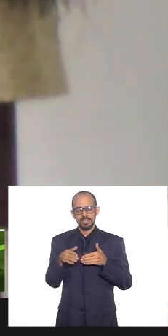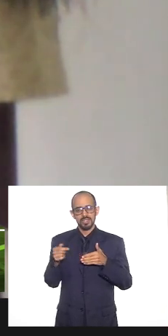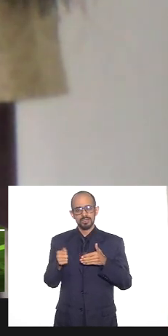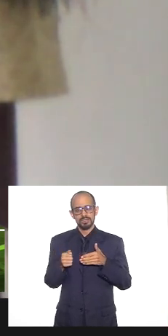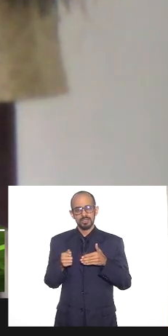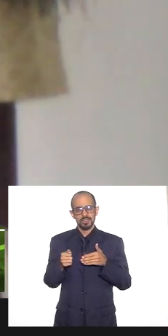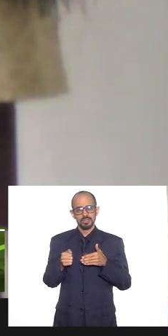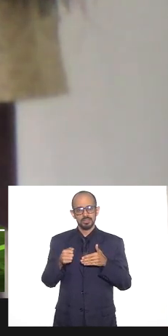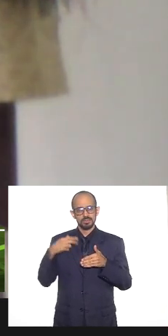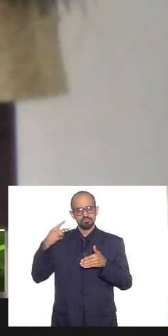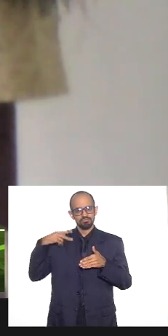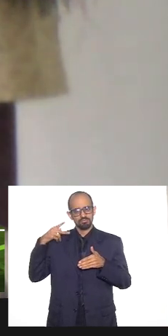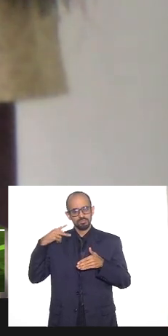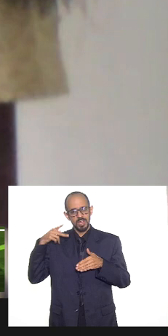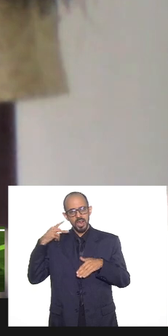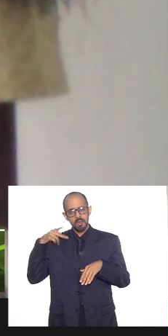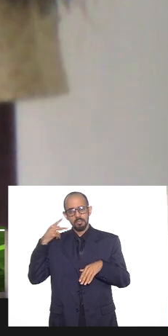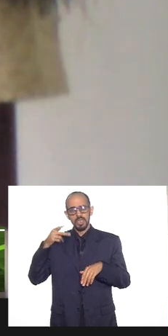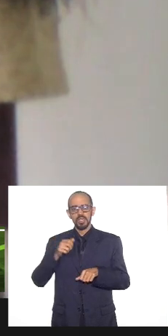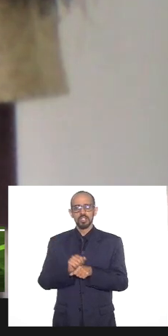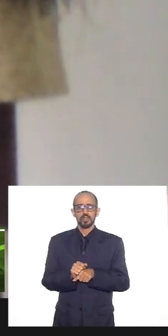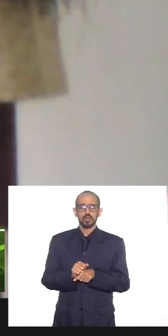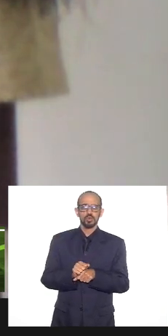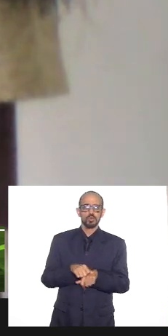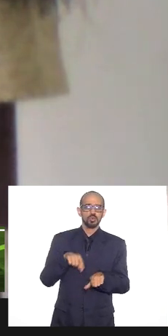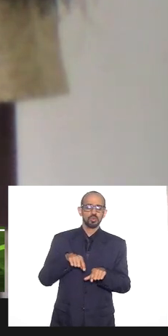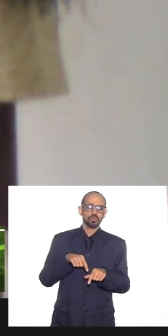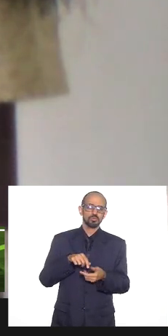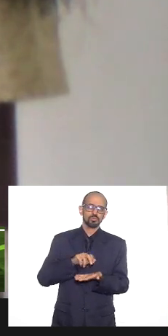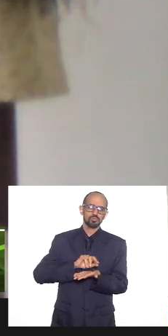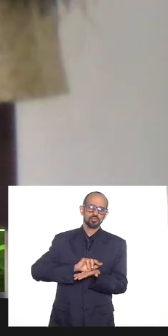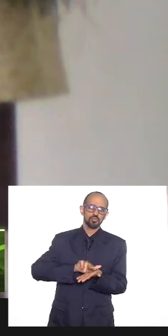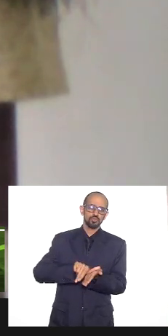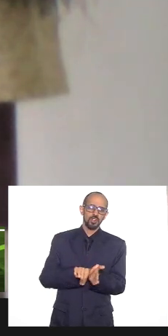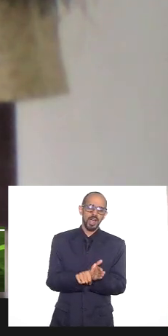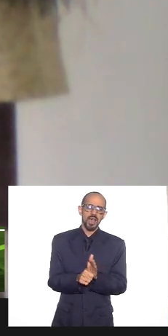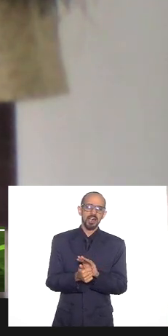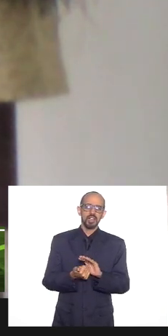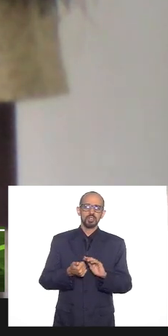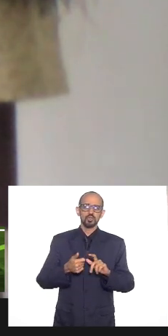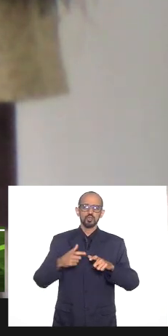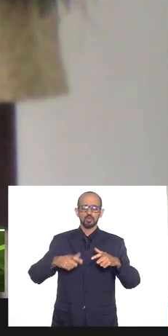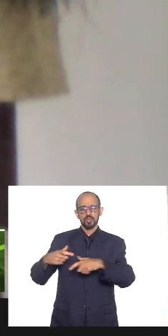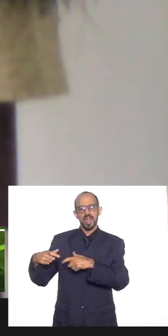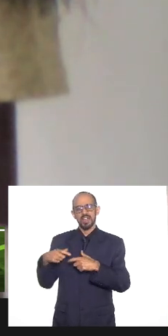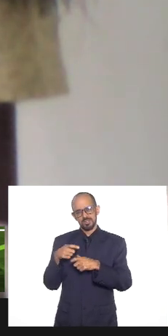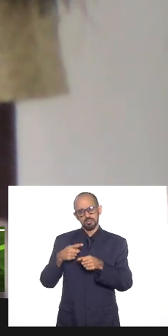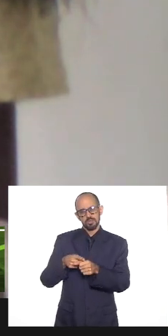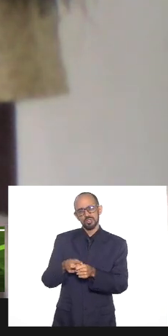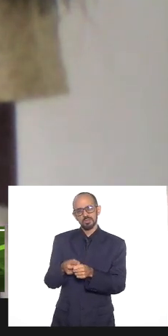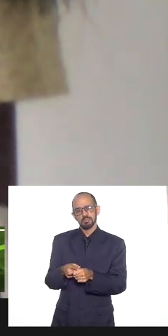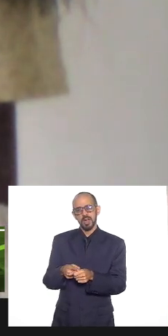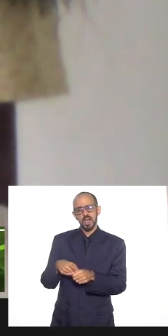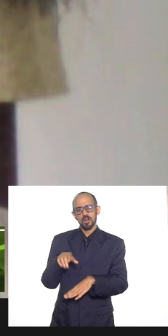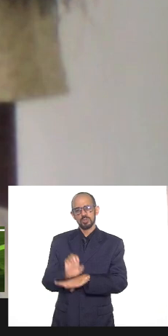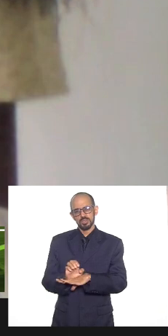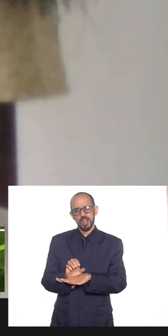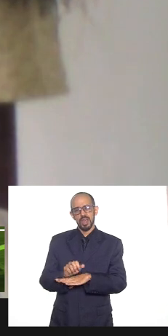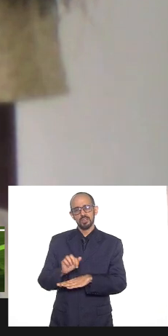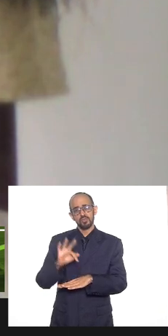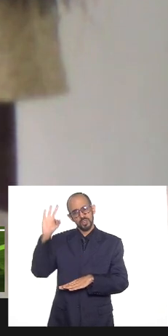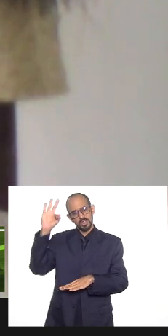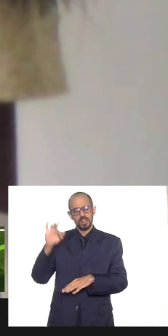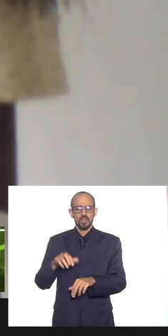parlamento, nos seus níveis municipais, estaduais e nacional, vai fazer